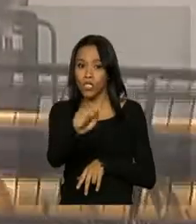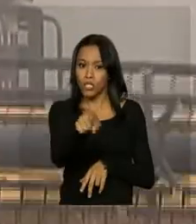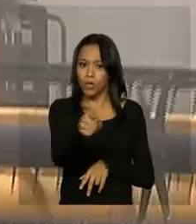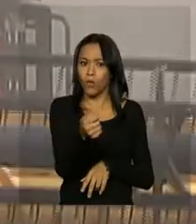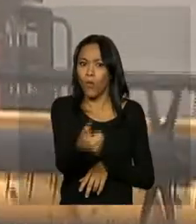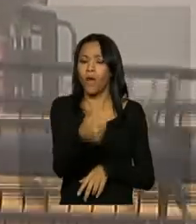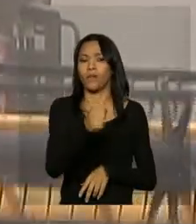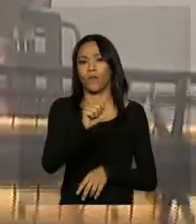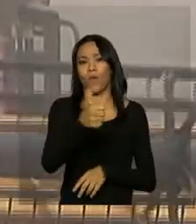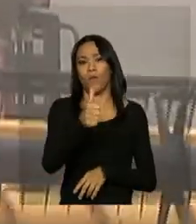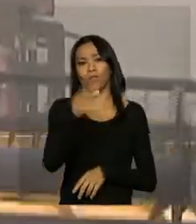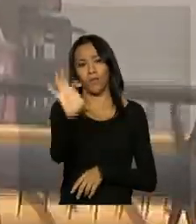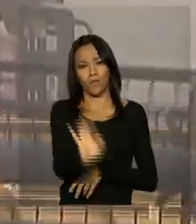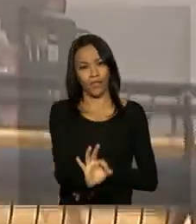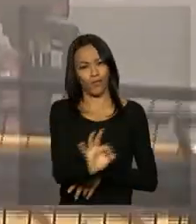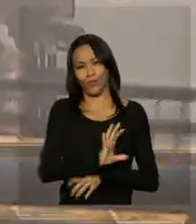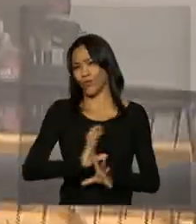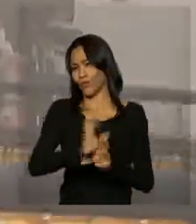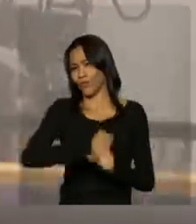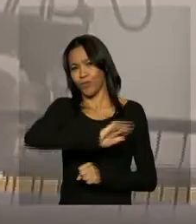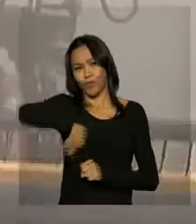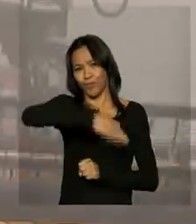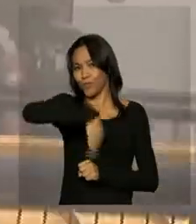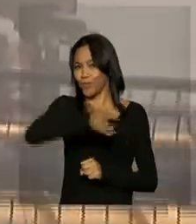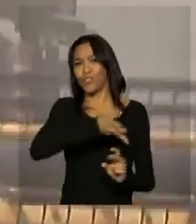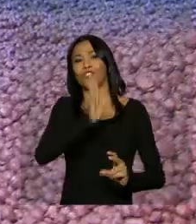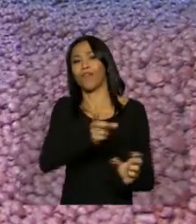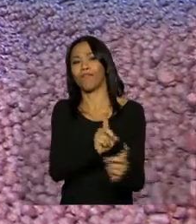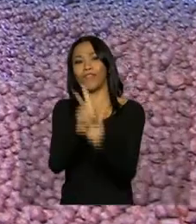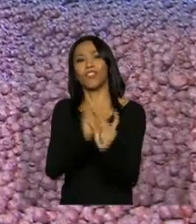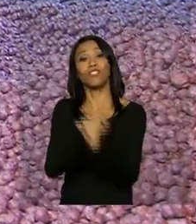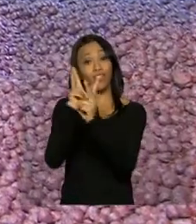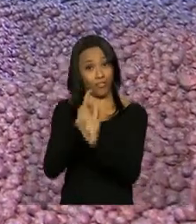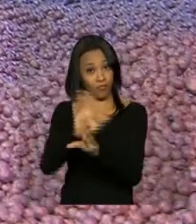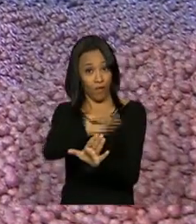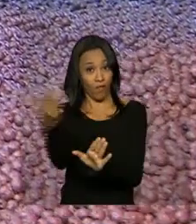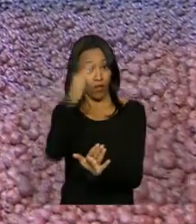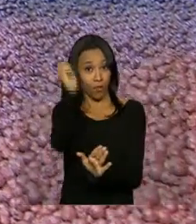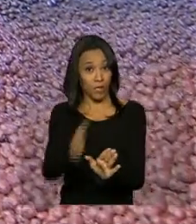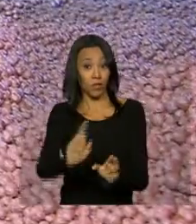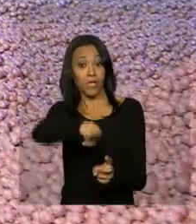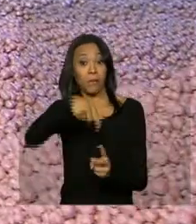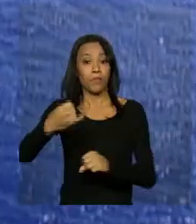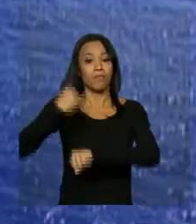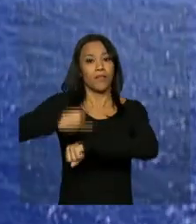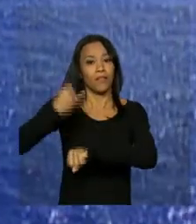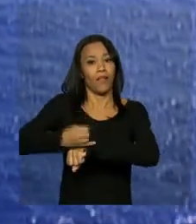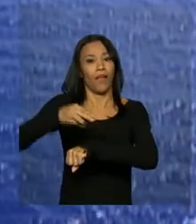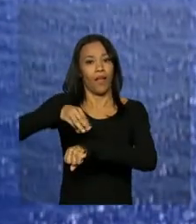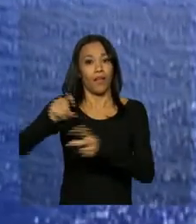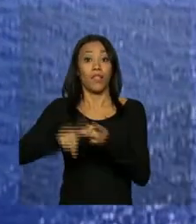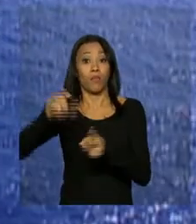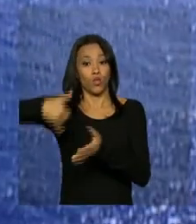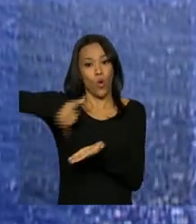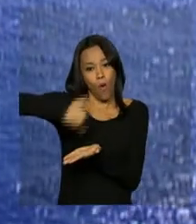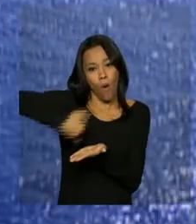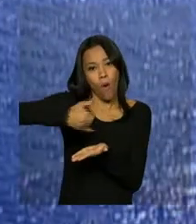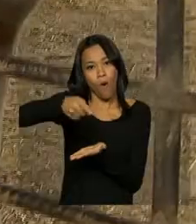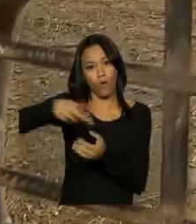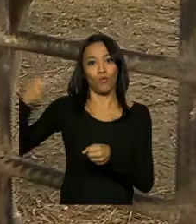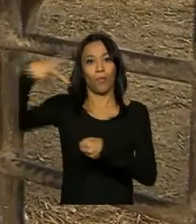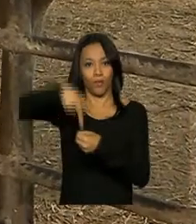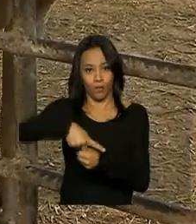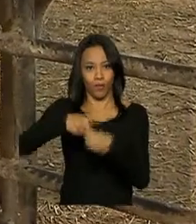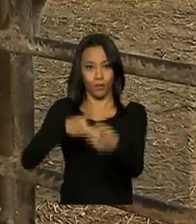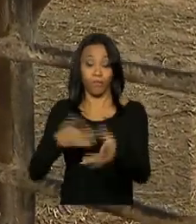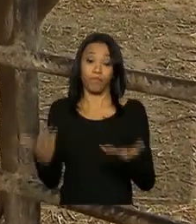a quase 11% do total de produtos exportados, seguida por minérios de ferro e óleos brutos de petróleo.